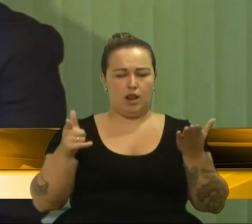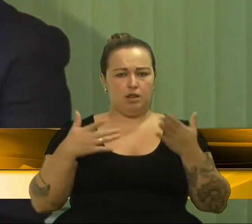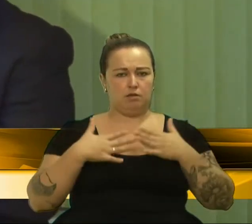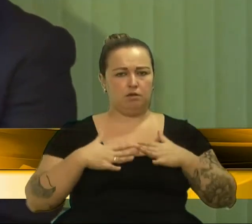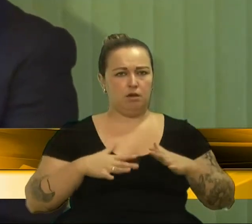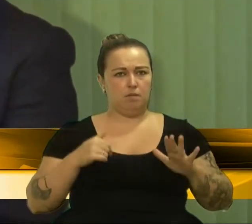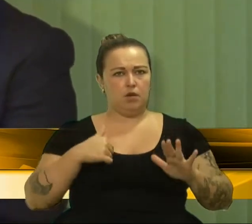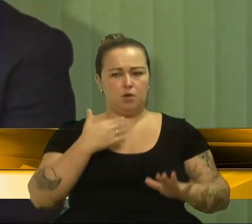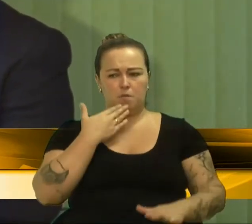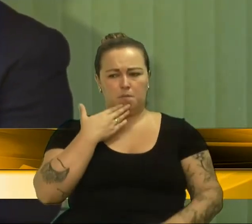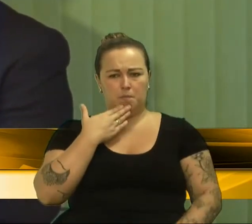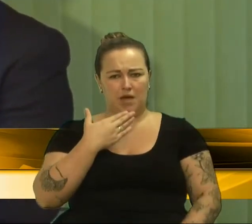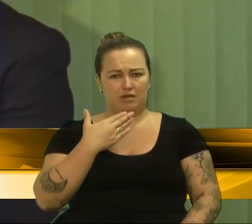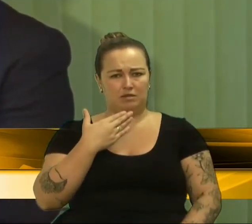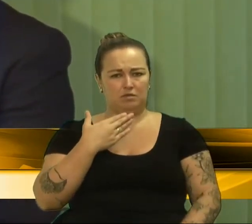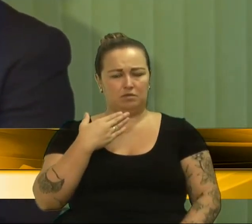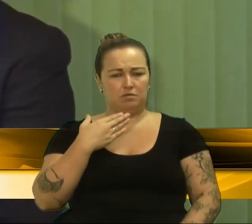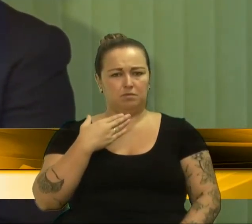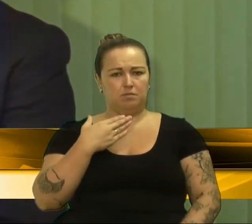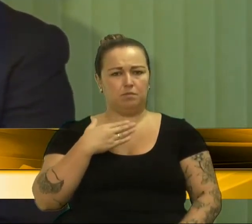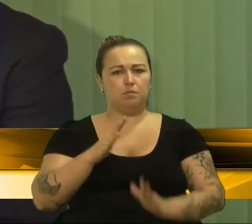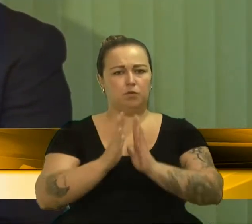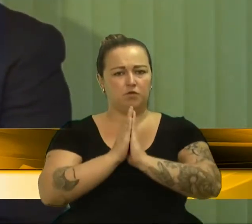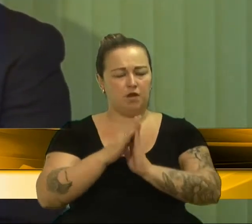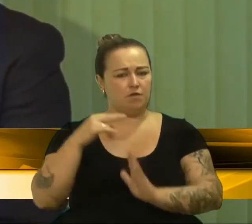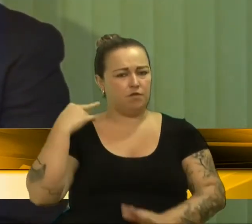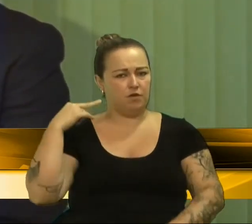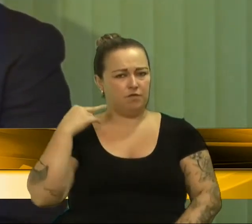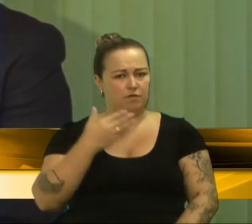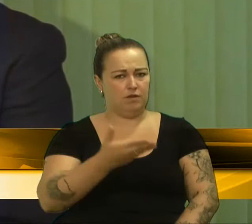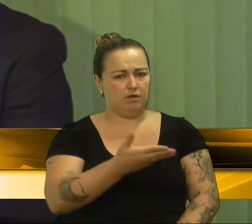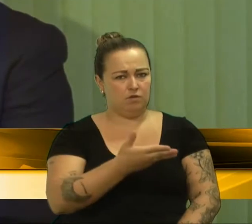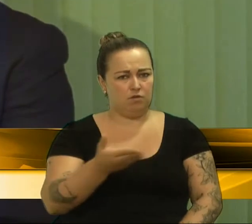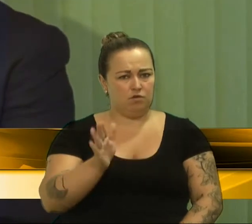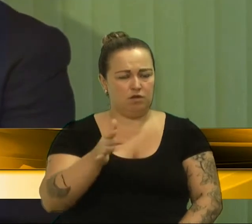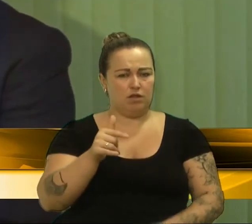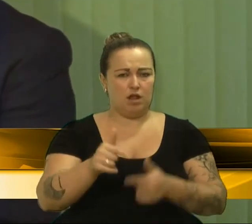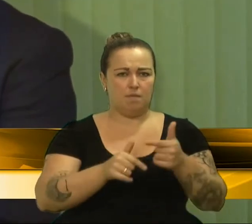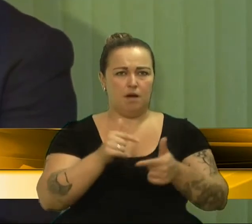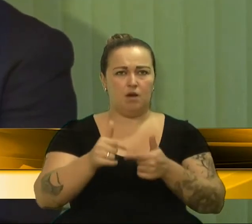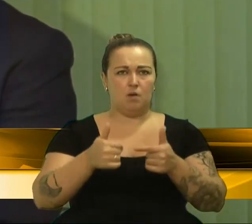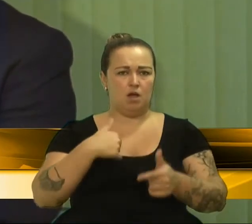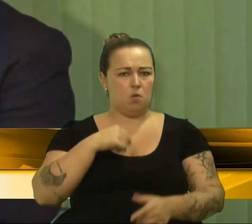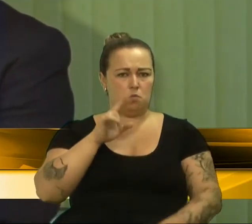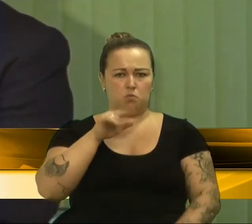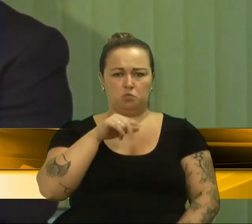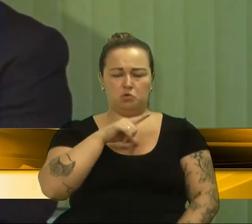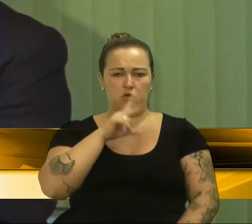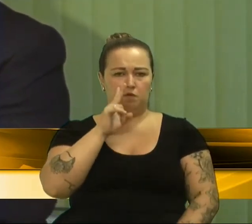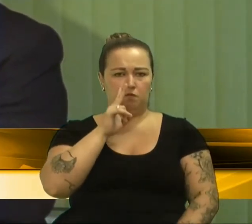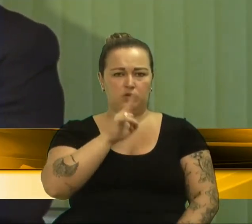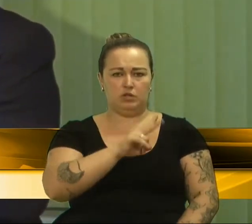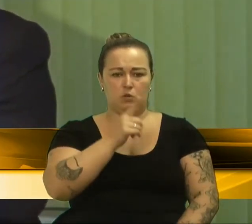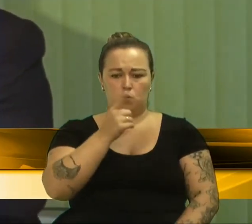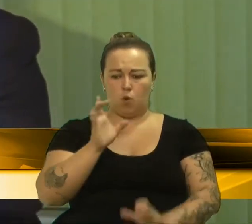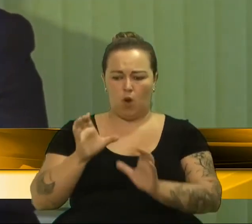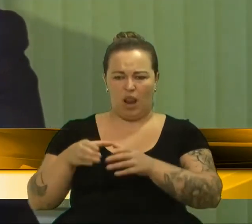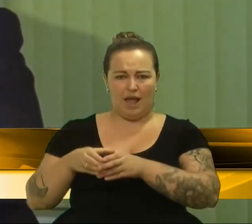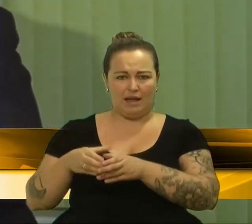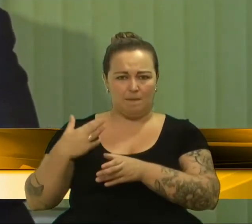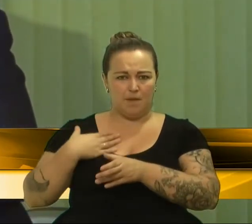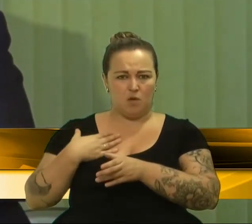eu peço aos nobres pares aqui, que estão há algum tempo aqui na Câmara de Vereadores. Eu nunca tinha visto de um colega